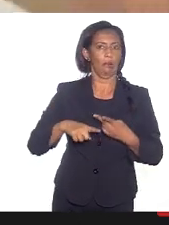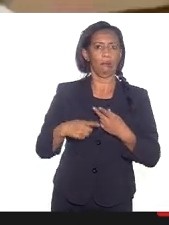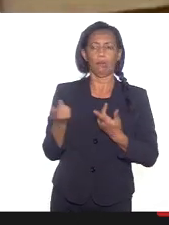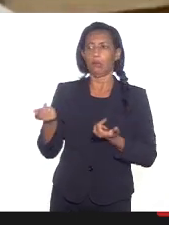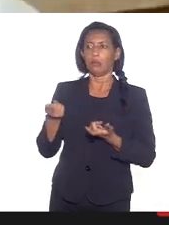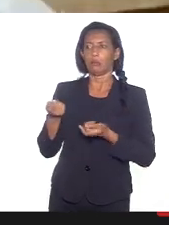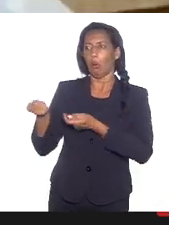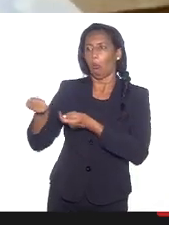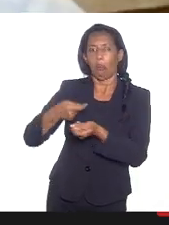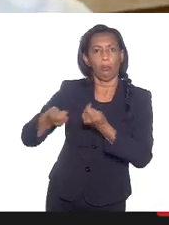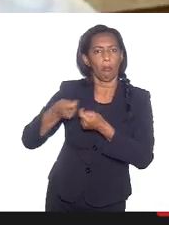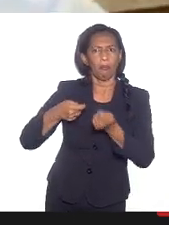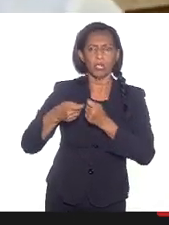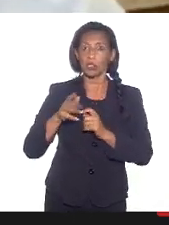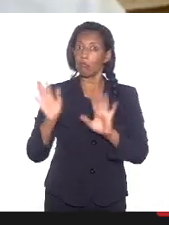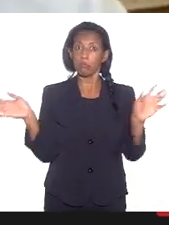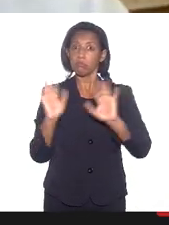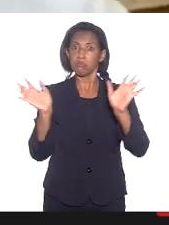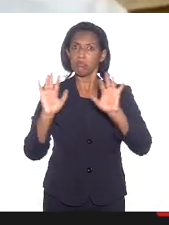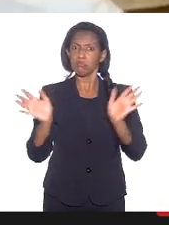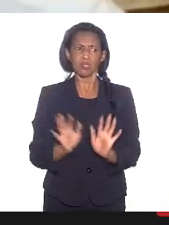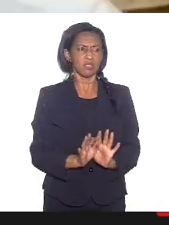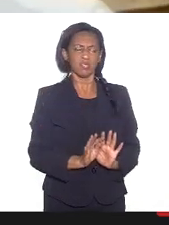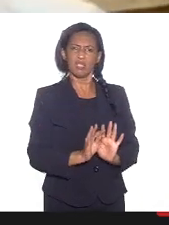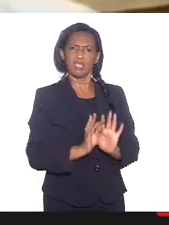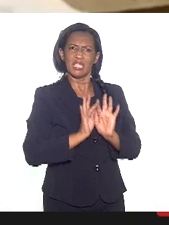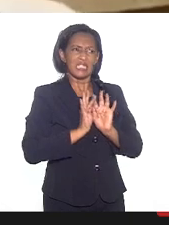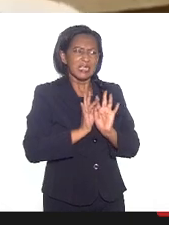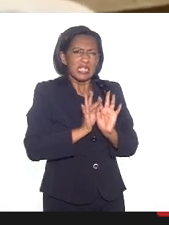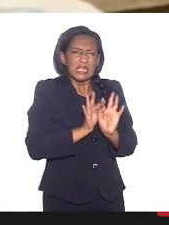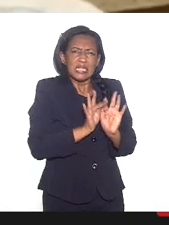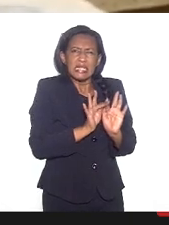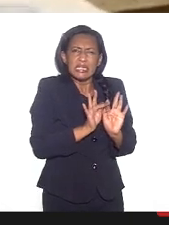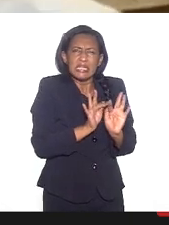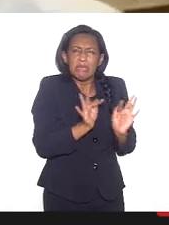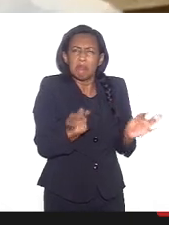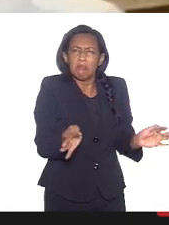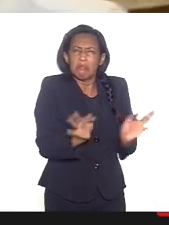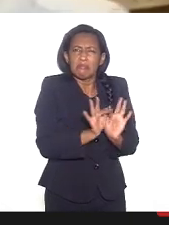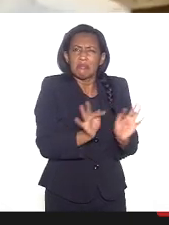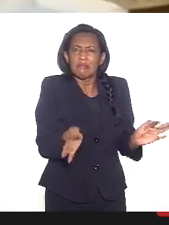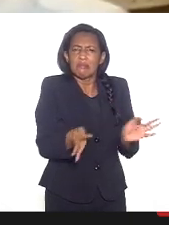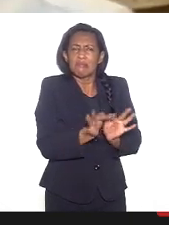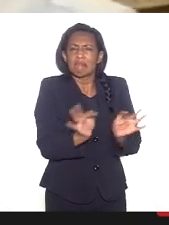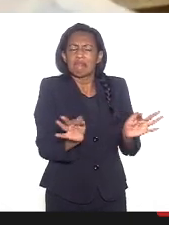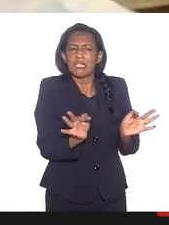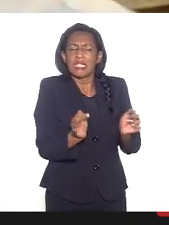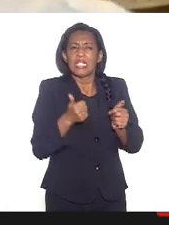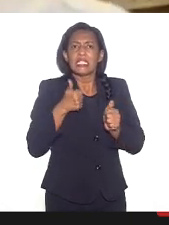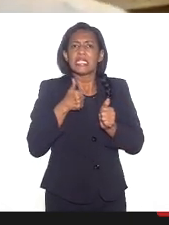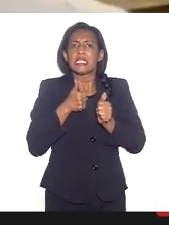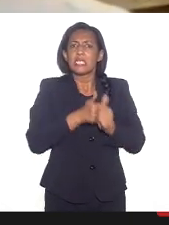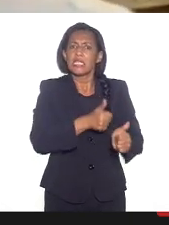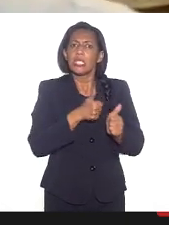são intelectuais. não, não, não, são pessoas extremamente ungües, seguidoras de